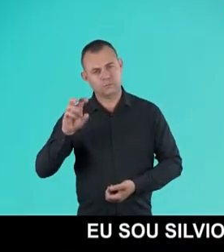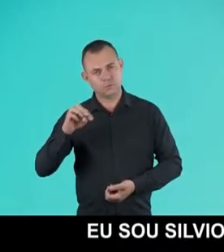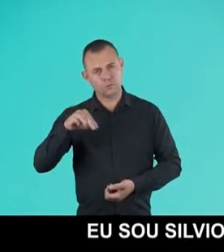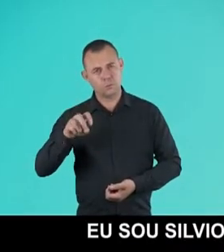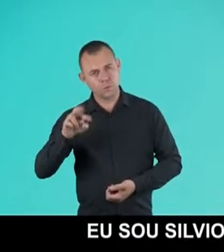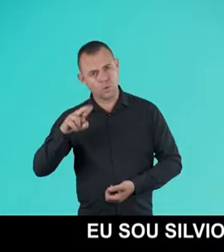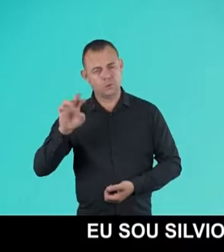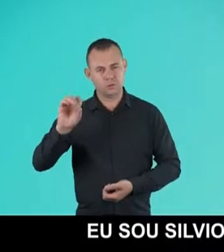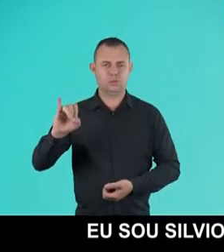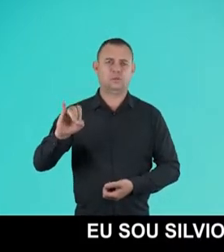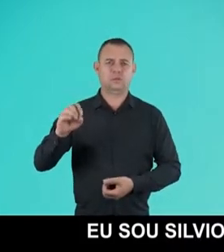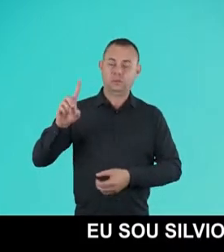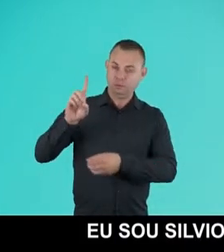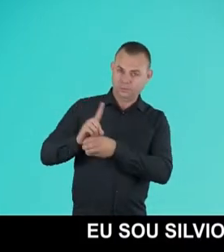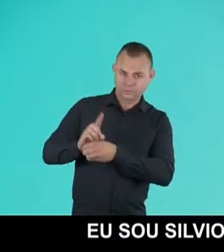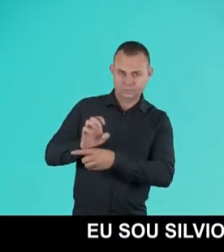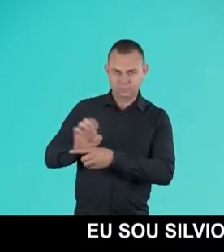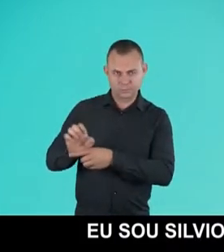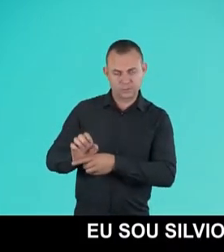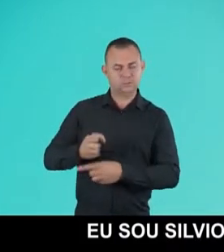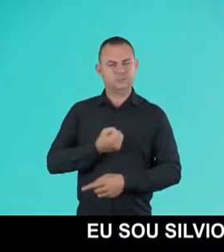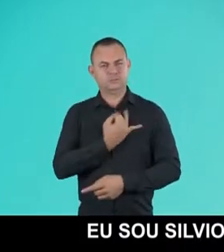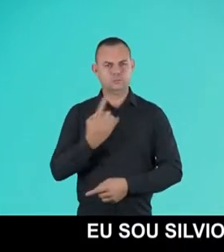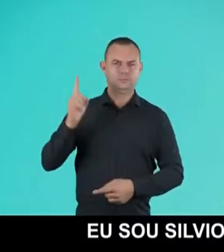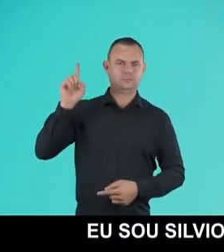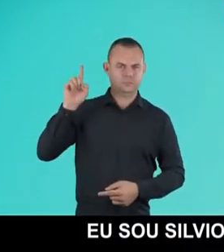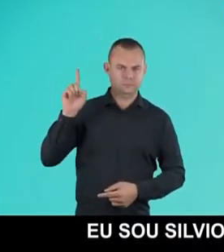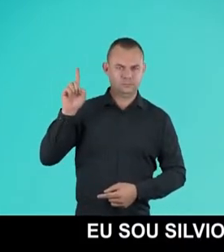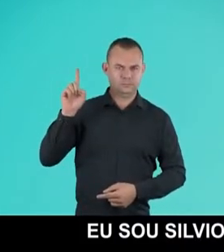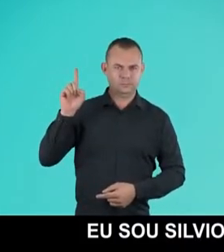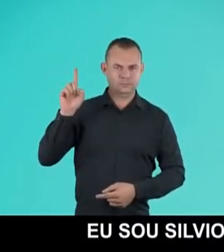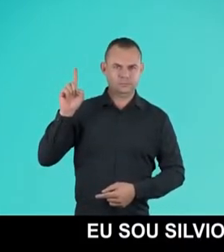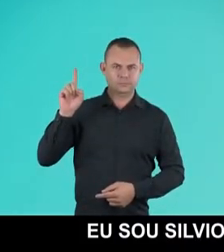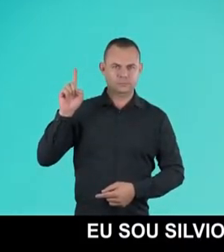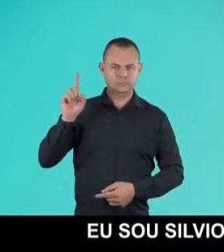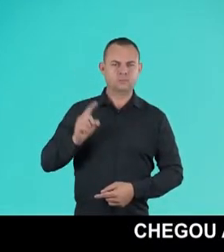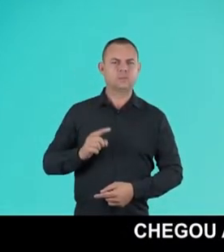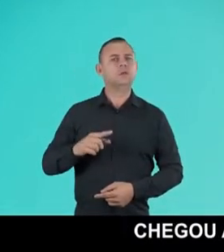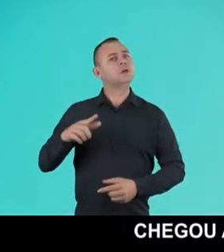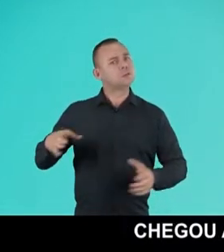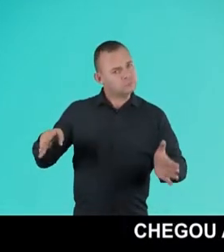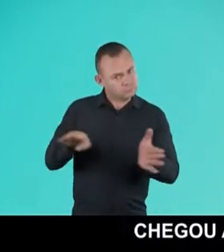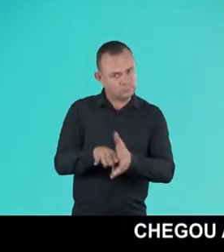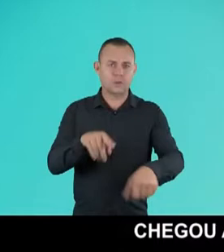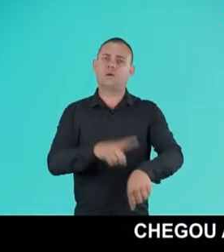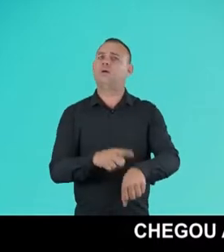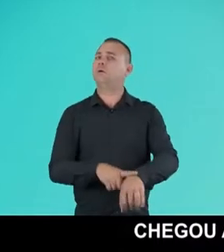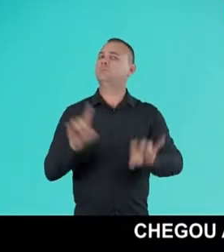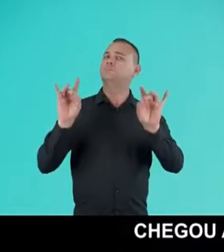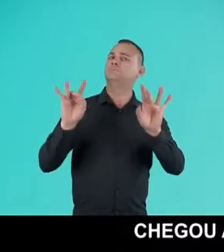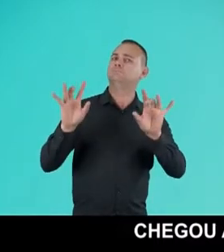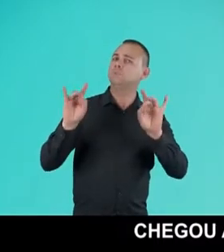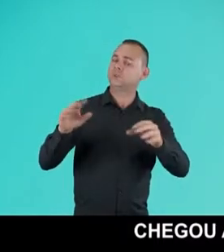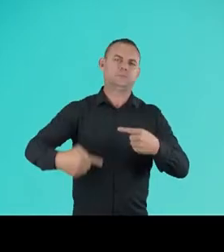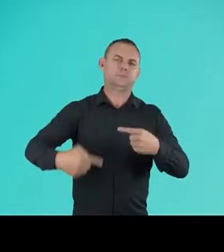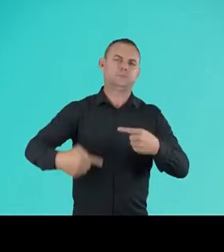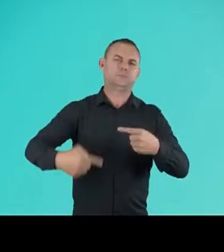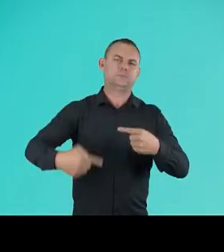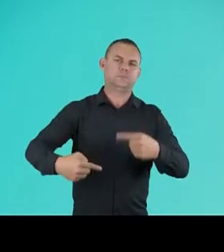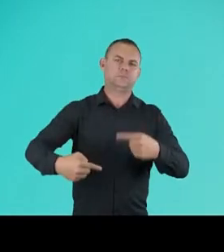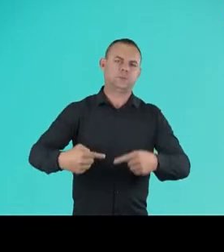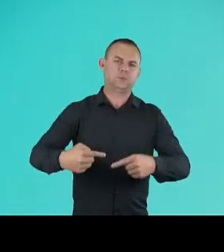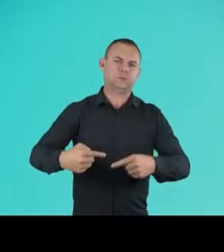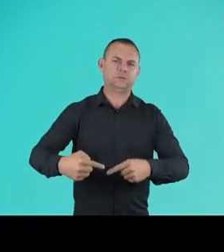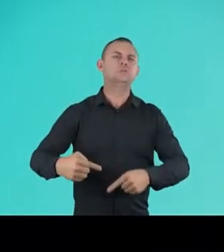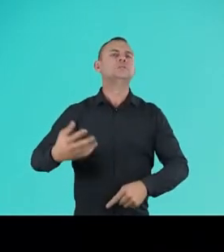Silvio Mori, candidato a deputado estadual com o número 31031. Chegou a hora da tão esperada a renovação da